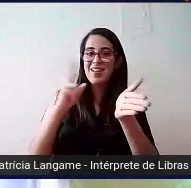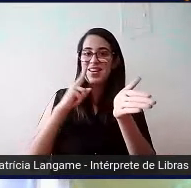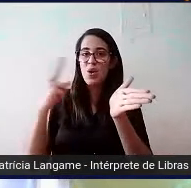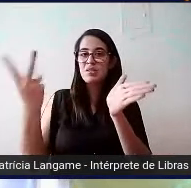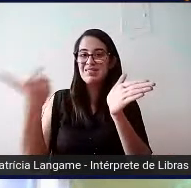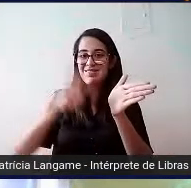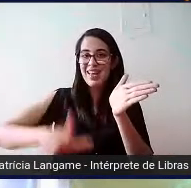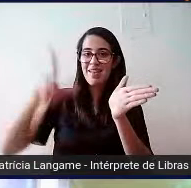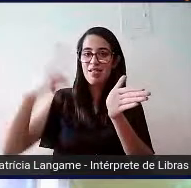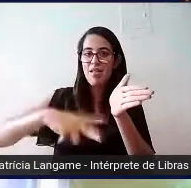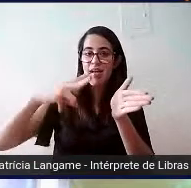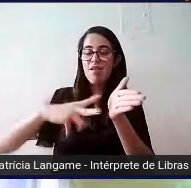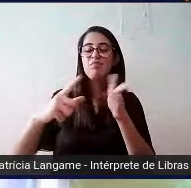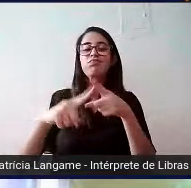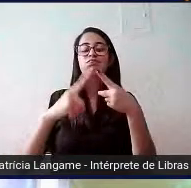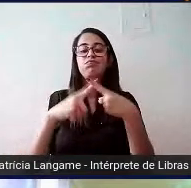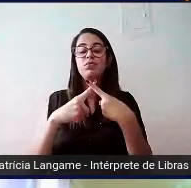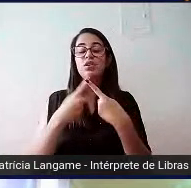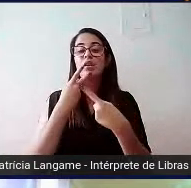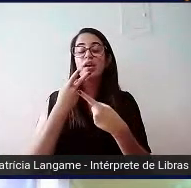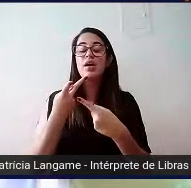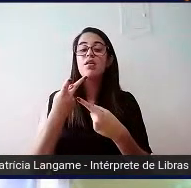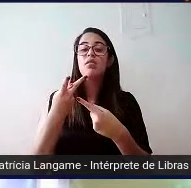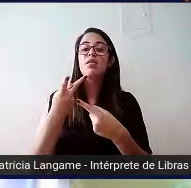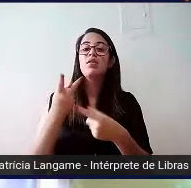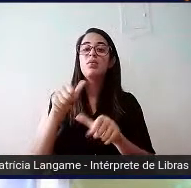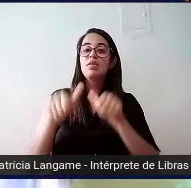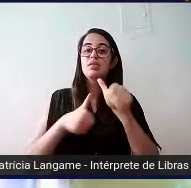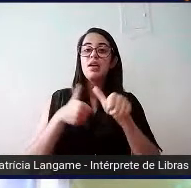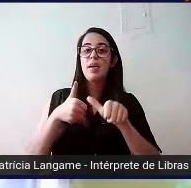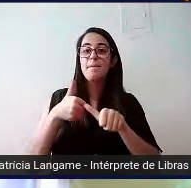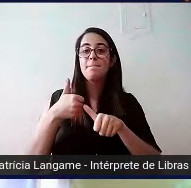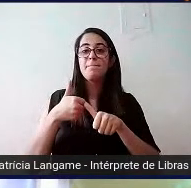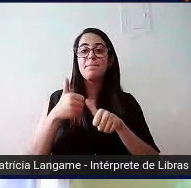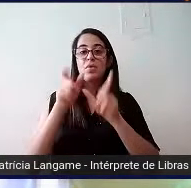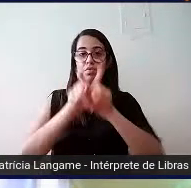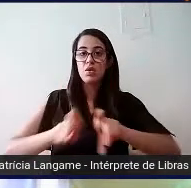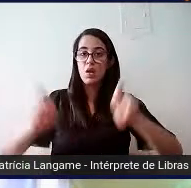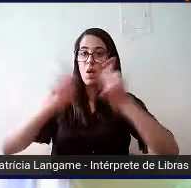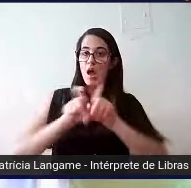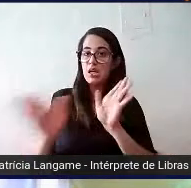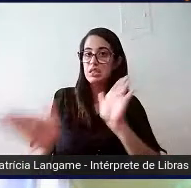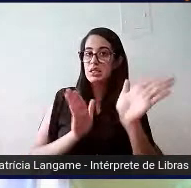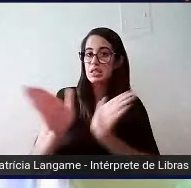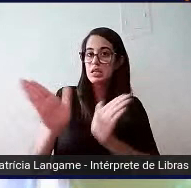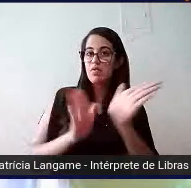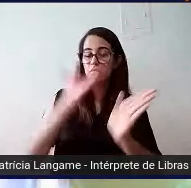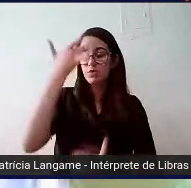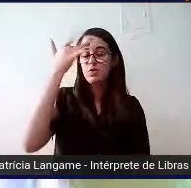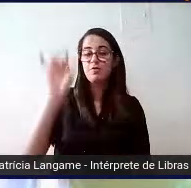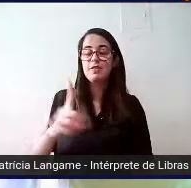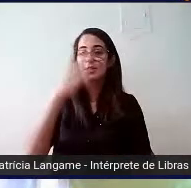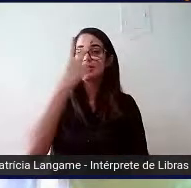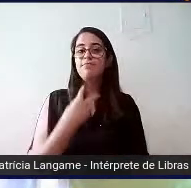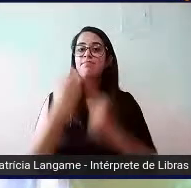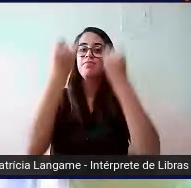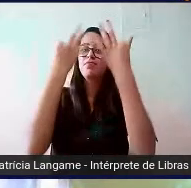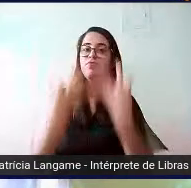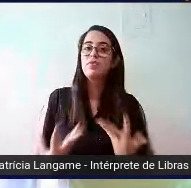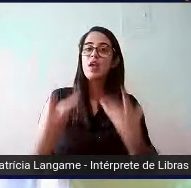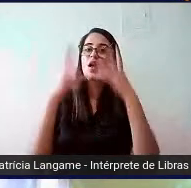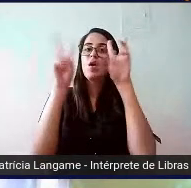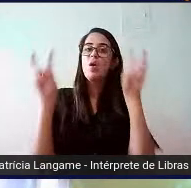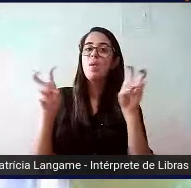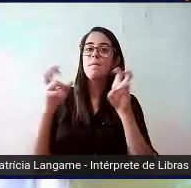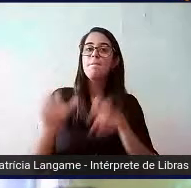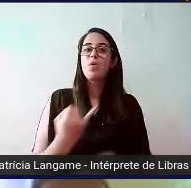e por que que elas tornam esses aparelhos acessíveis às pessoas com deficiência visual. e falar sobre isso é muito